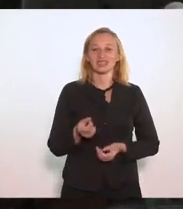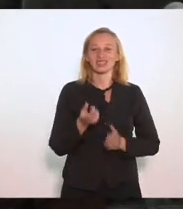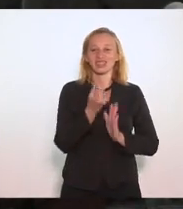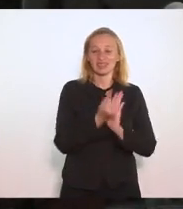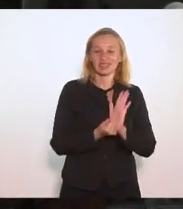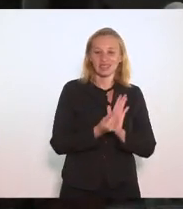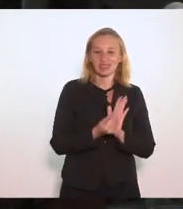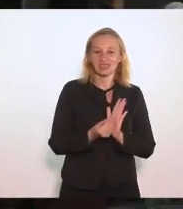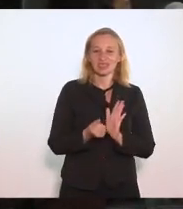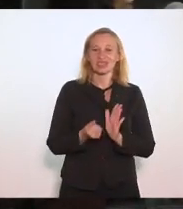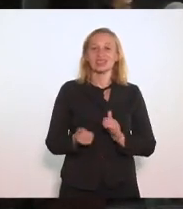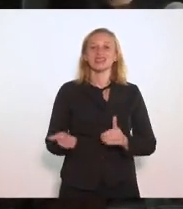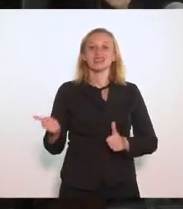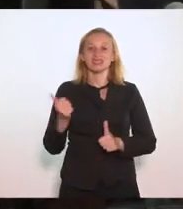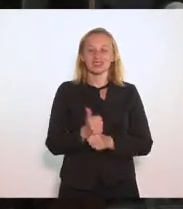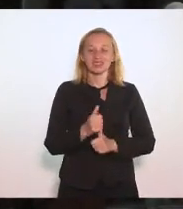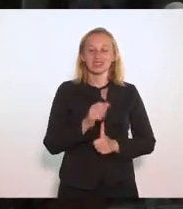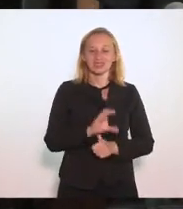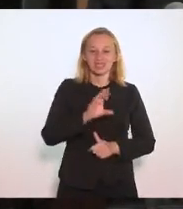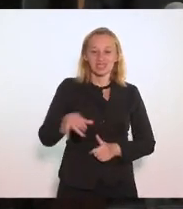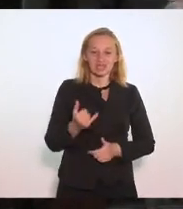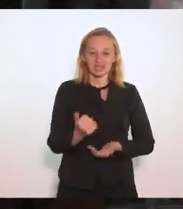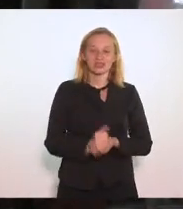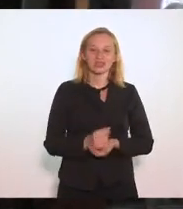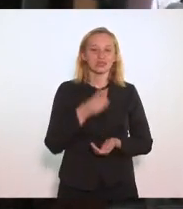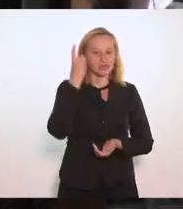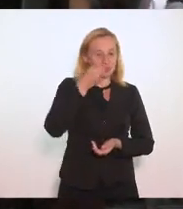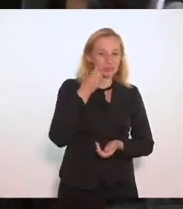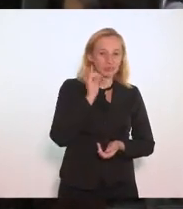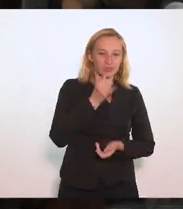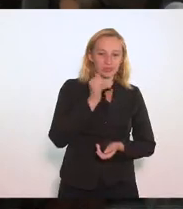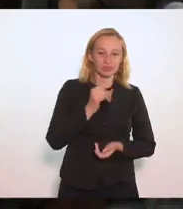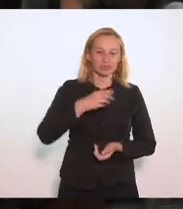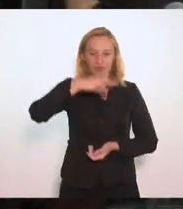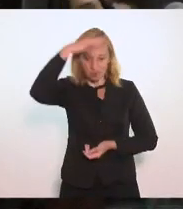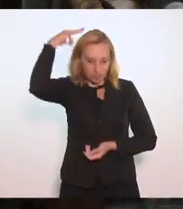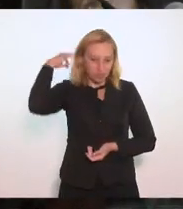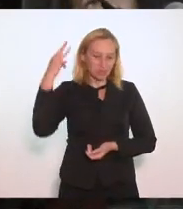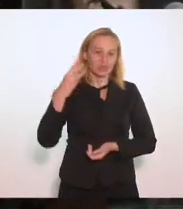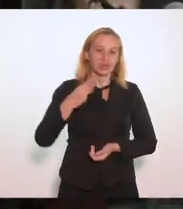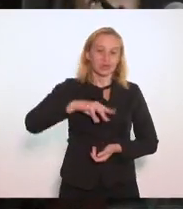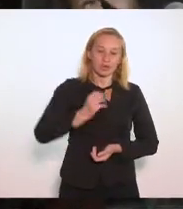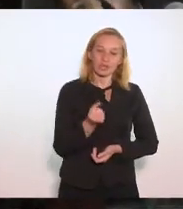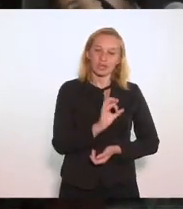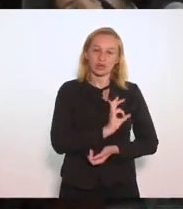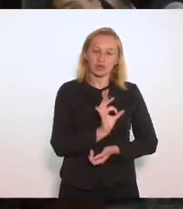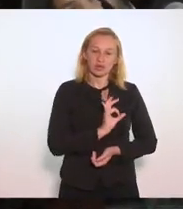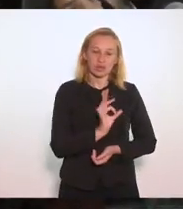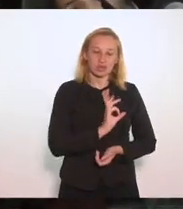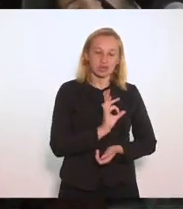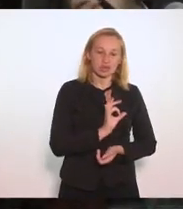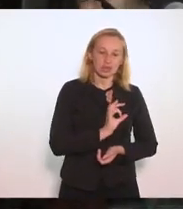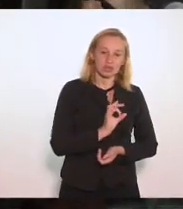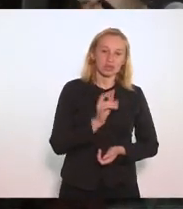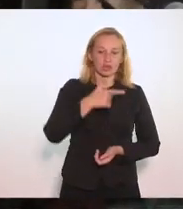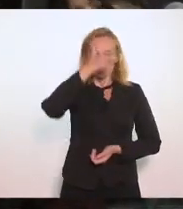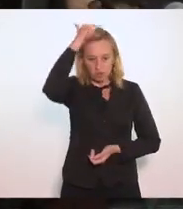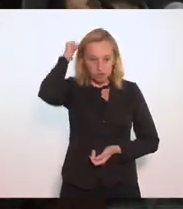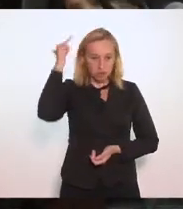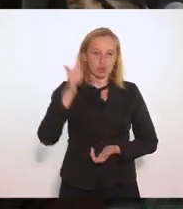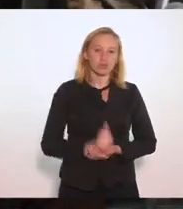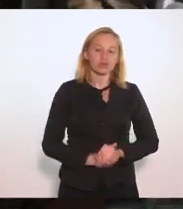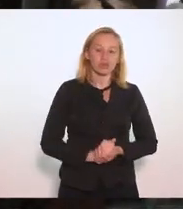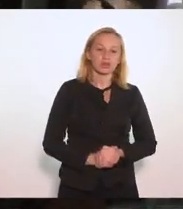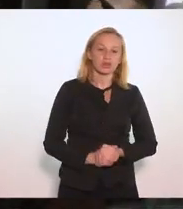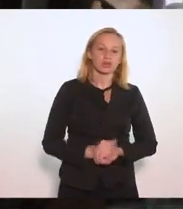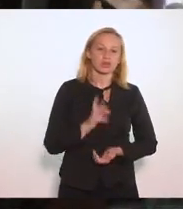favorável com o substitutivo da CCJ relatores deputado Márcio Pacheco Marta Rocha Valdeque Carneiro Carlos Macedo Luiz Paulo e